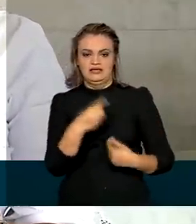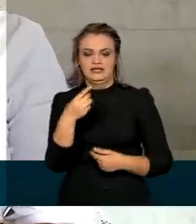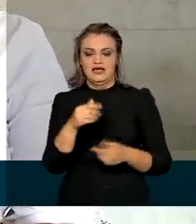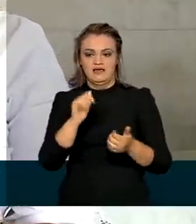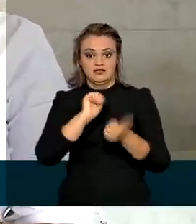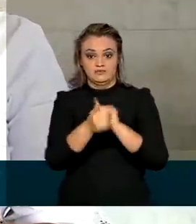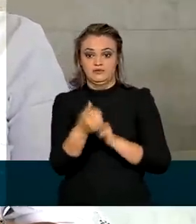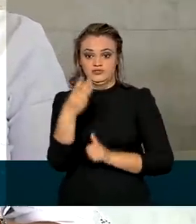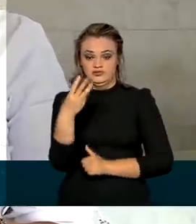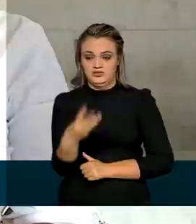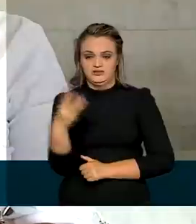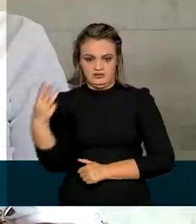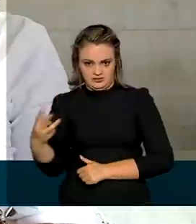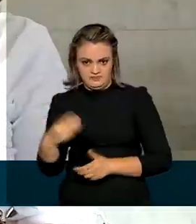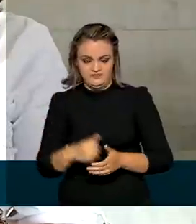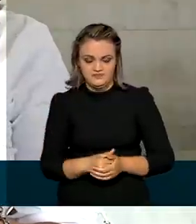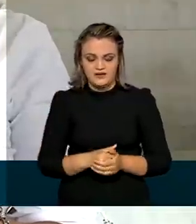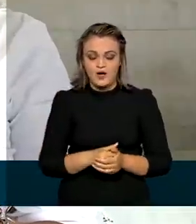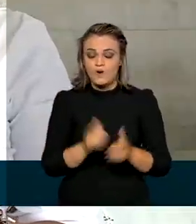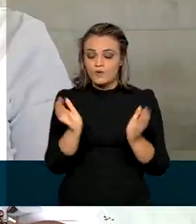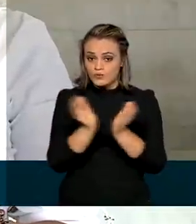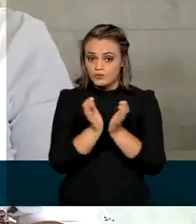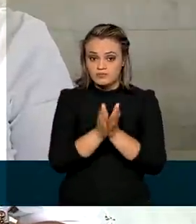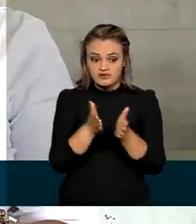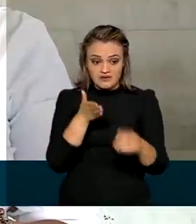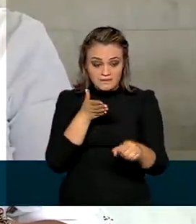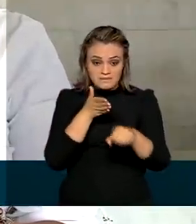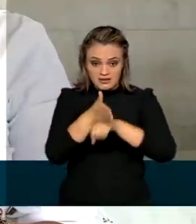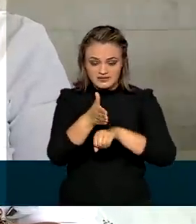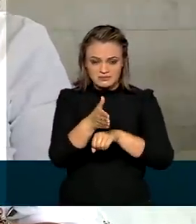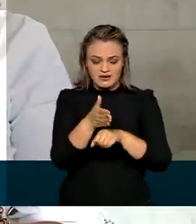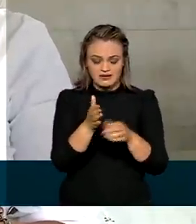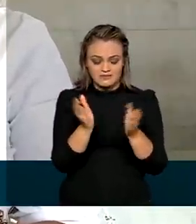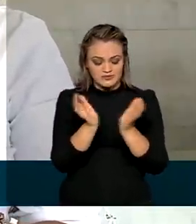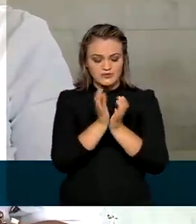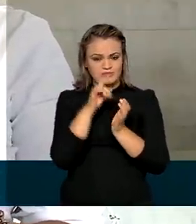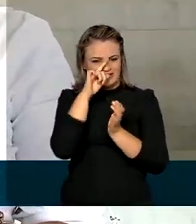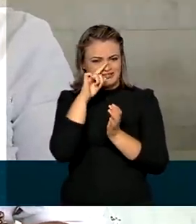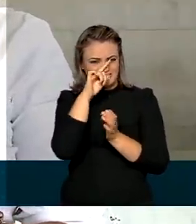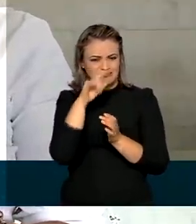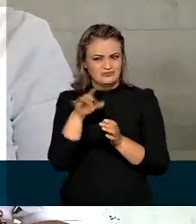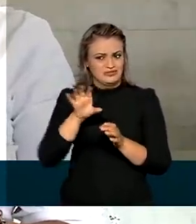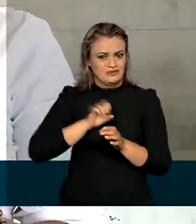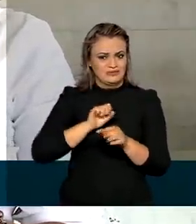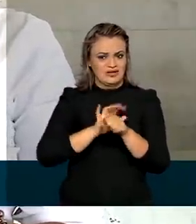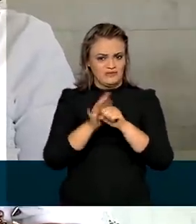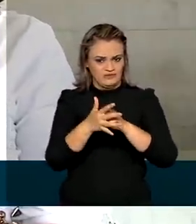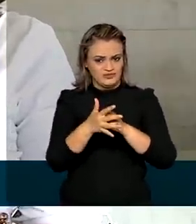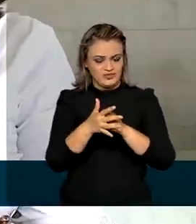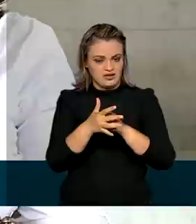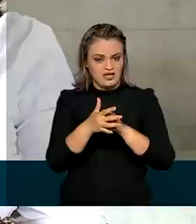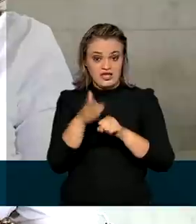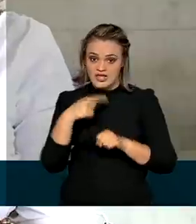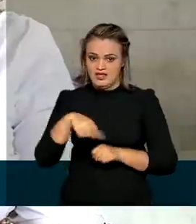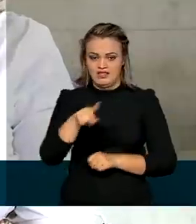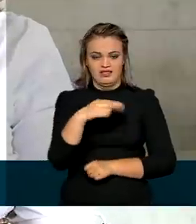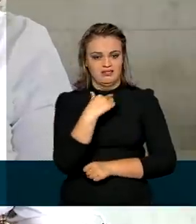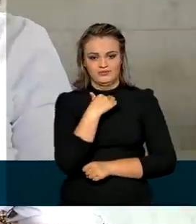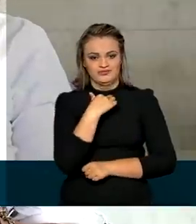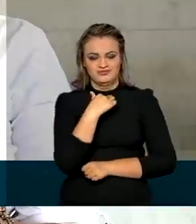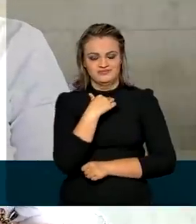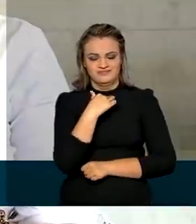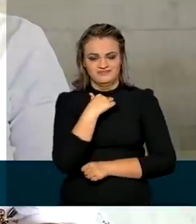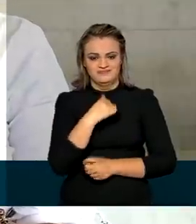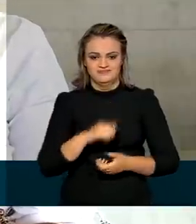Comitê Olímpico Brasileiro, os atletas que façam parte do grupo de risco para a Covid-19 não vão poder participar dos